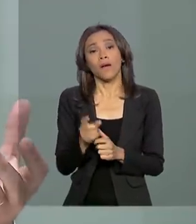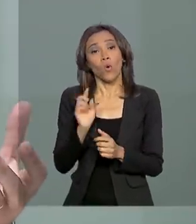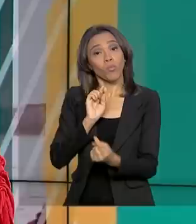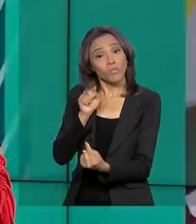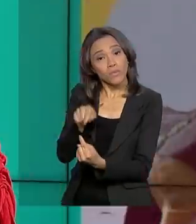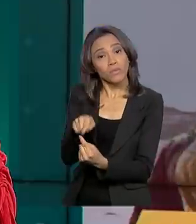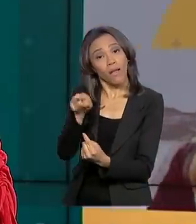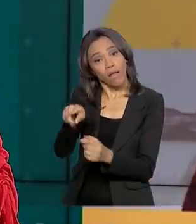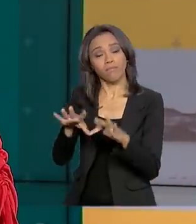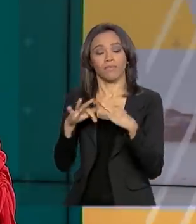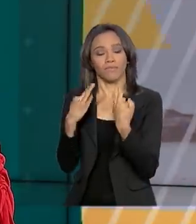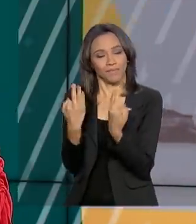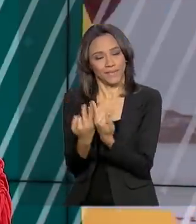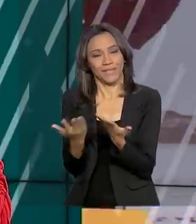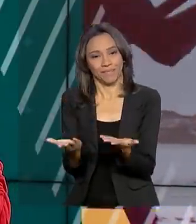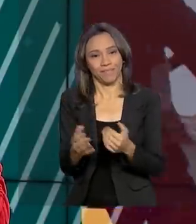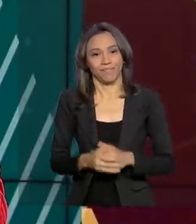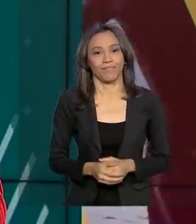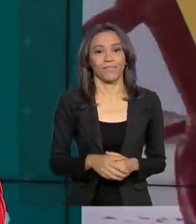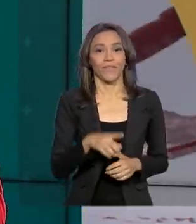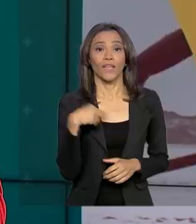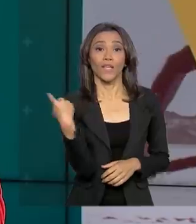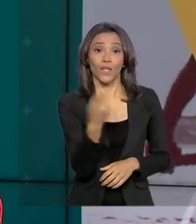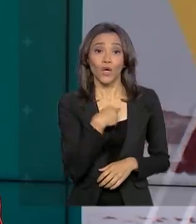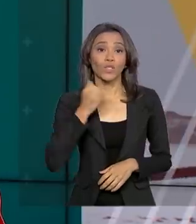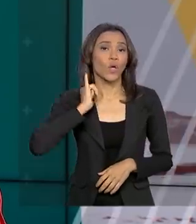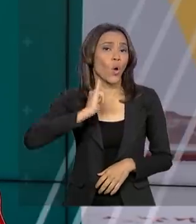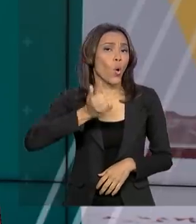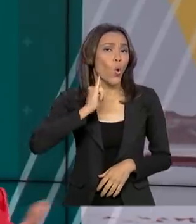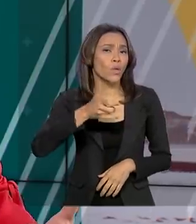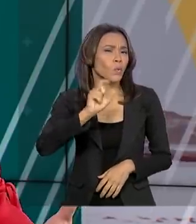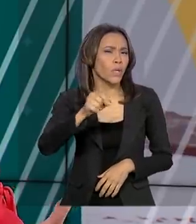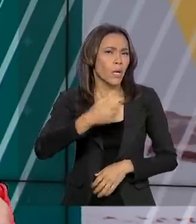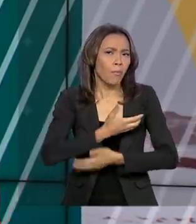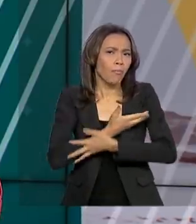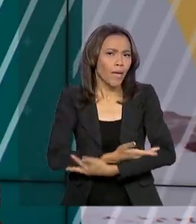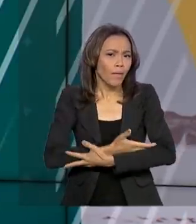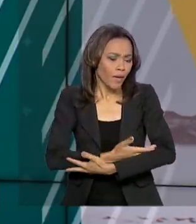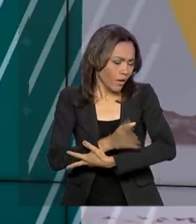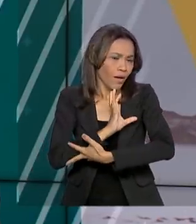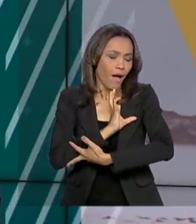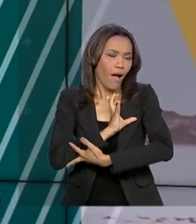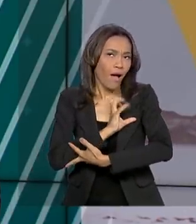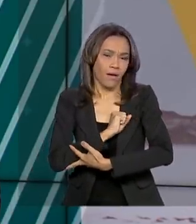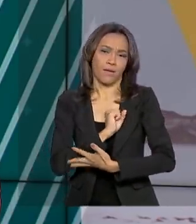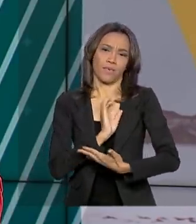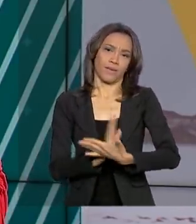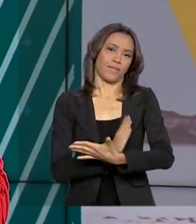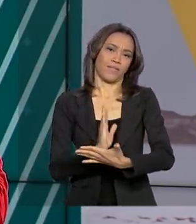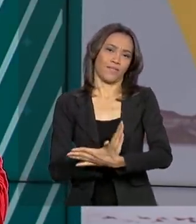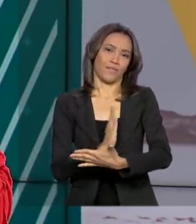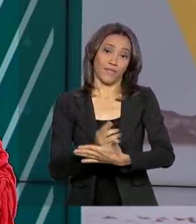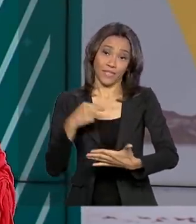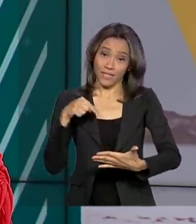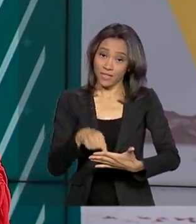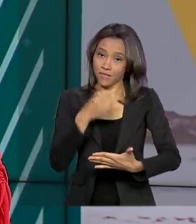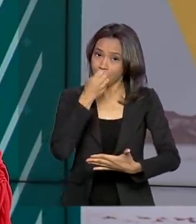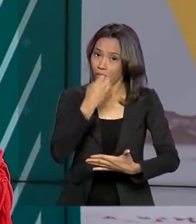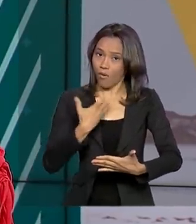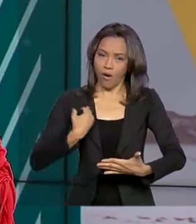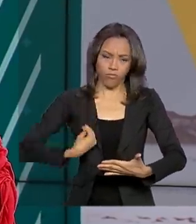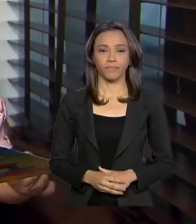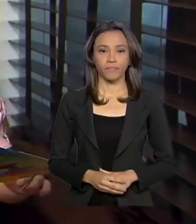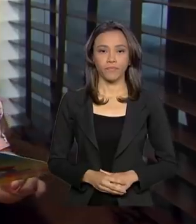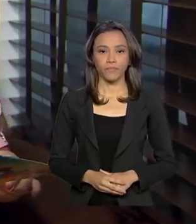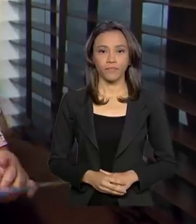família. E a gente conta agora para você a história de um bebê que já ama livros. E os benefícios podem ser para a vida toda.